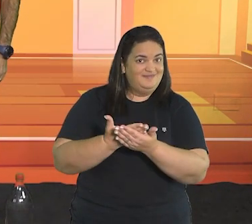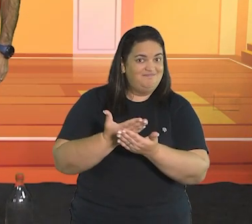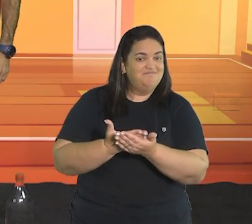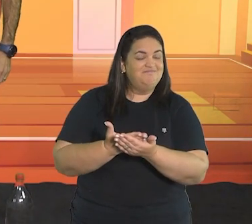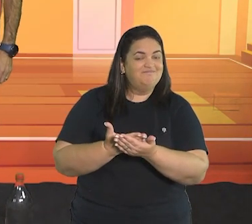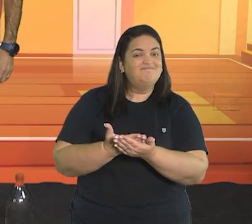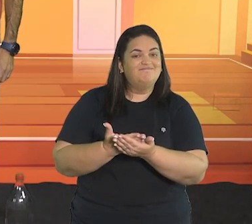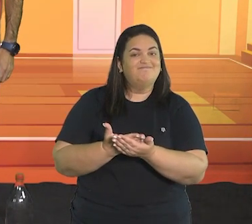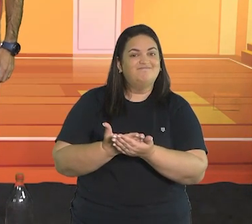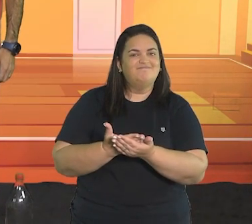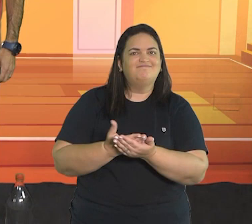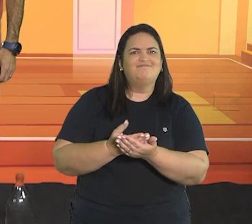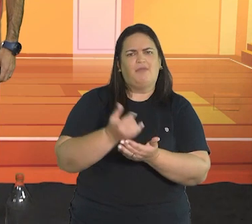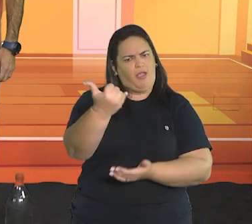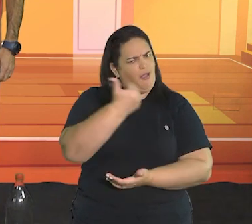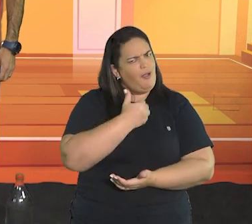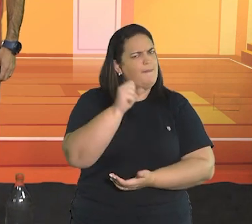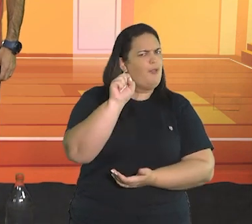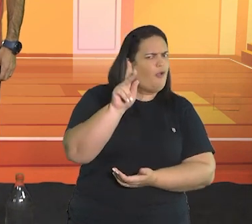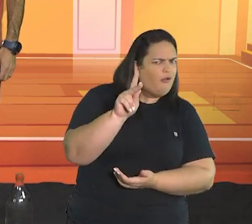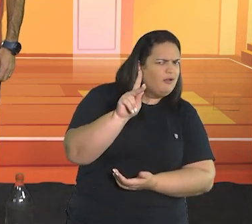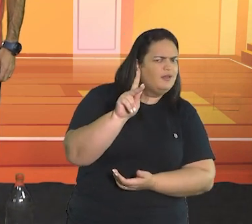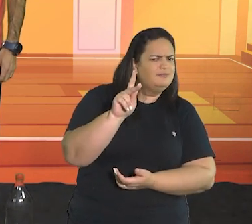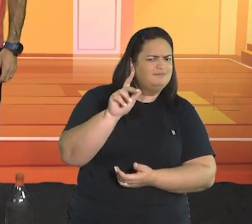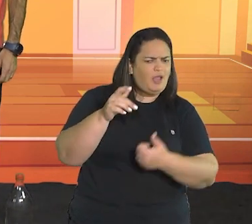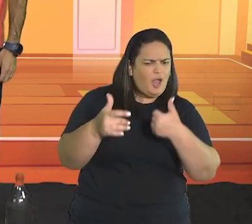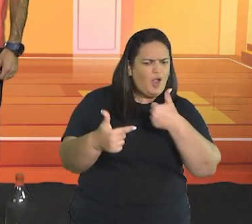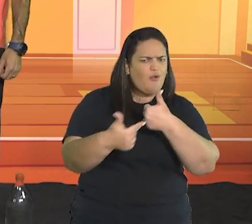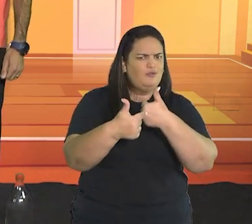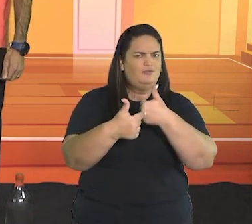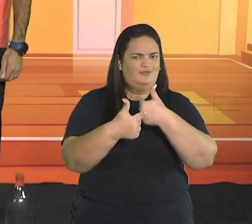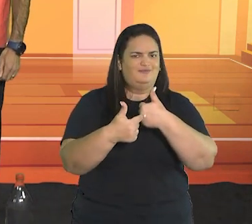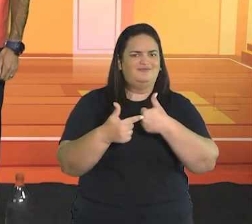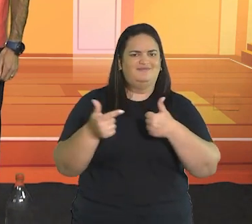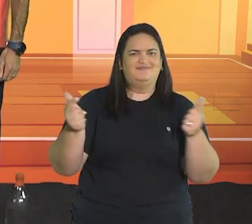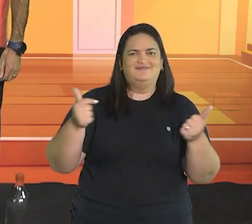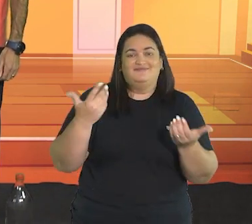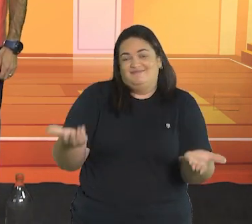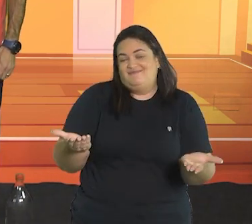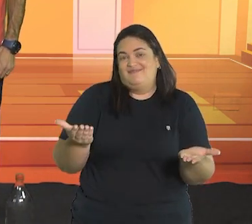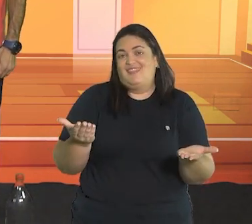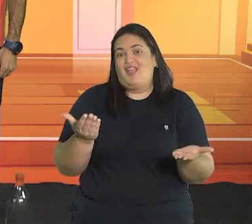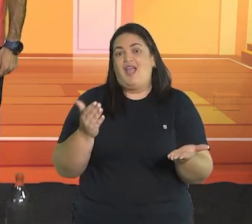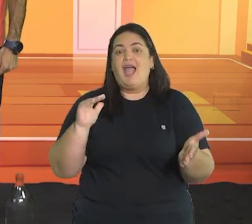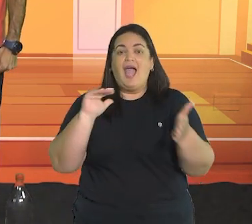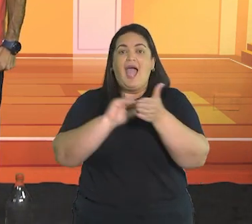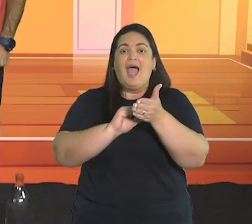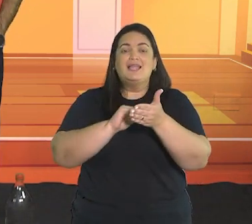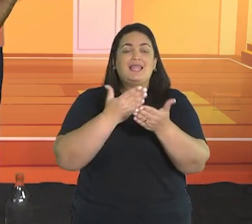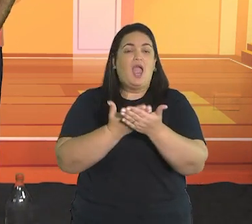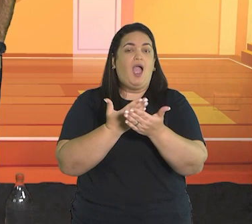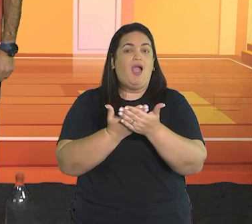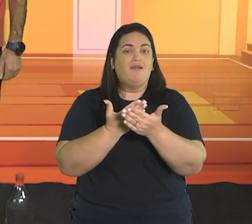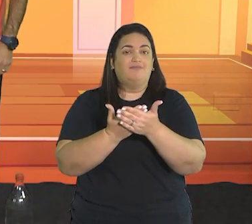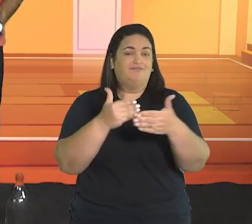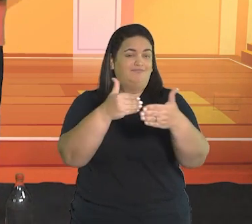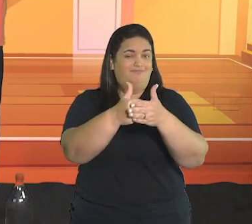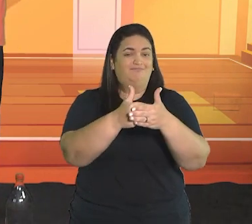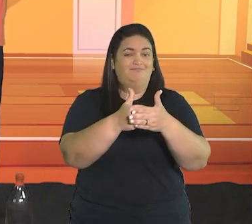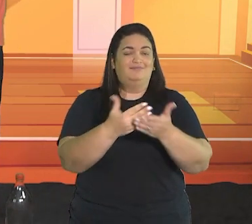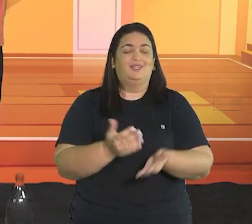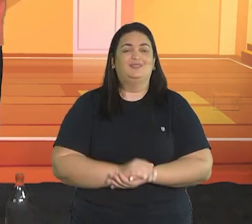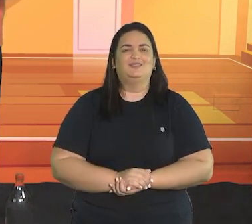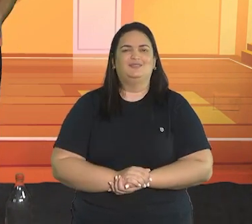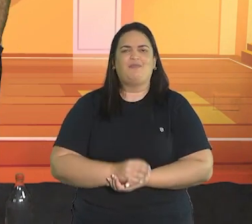Se gostaram, faz um ok. Então vamos lá, até a próxima aula. Bons estudos. Fiquem